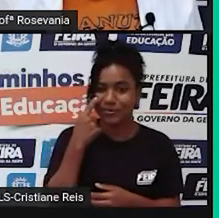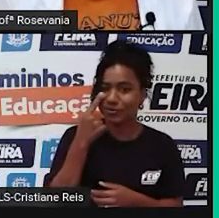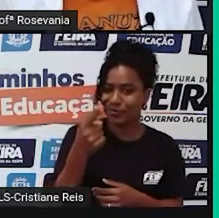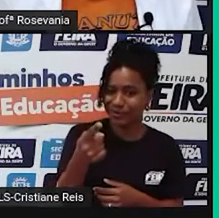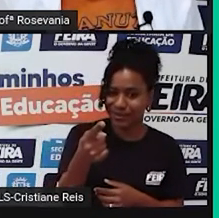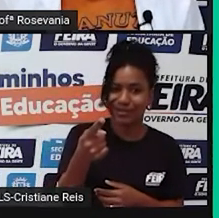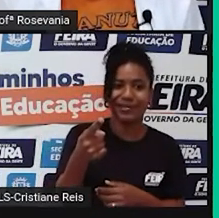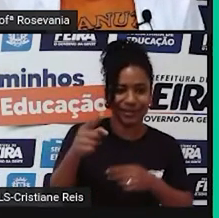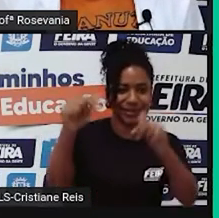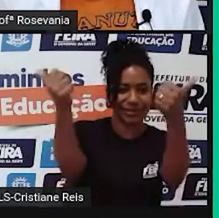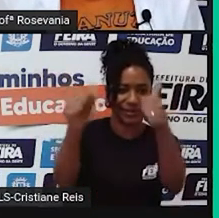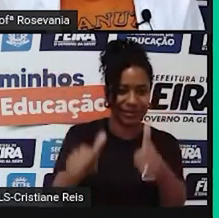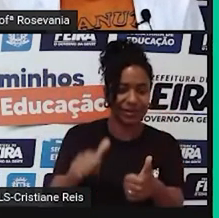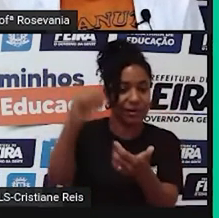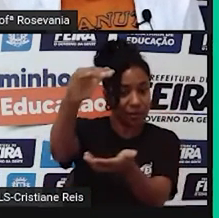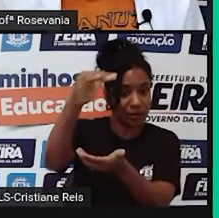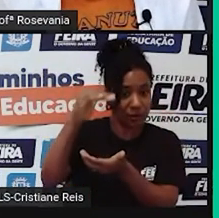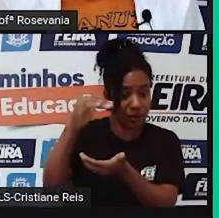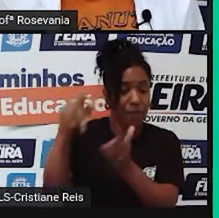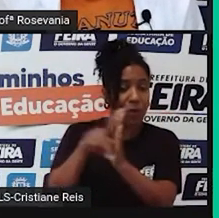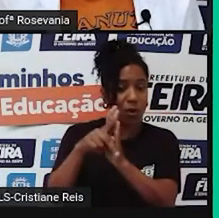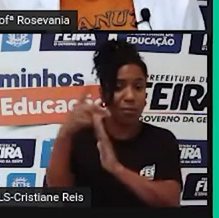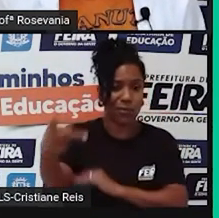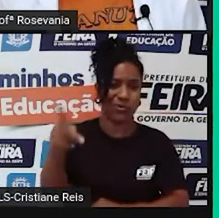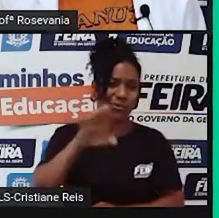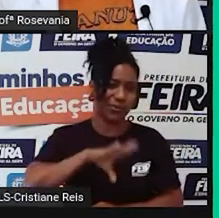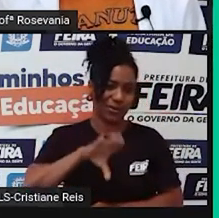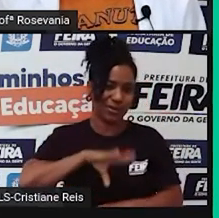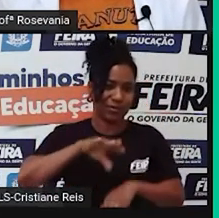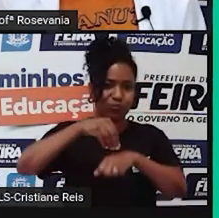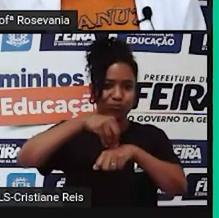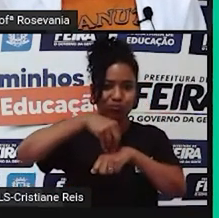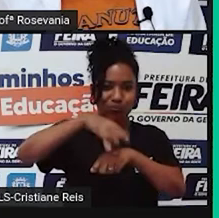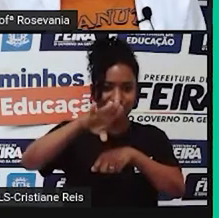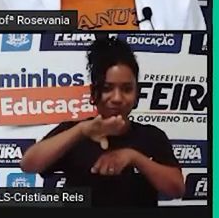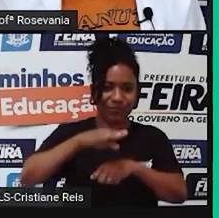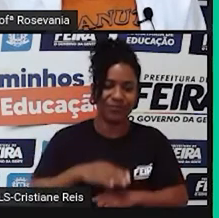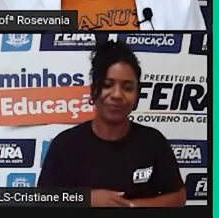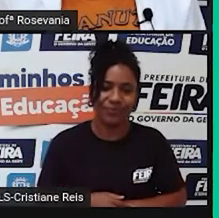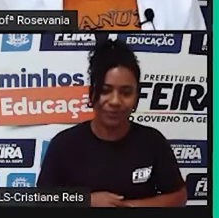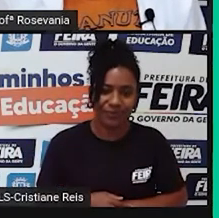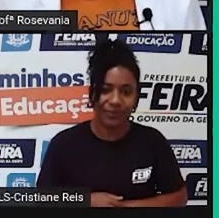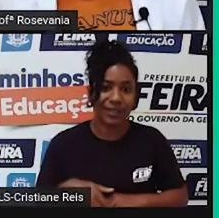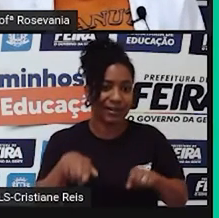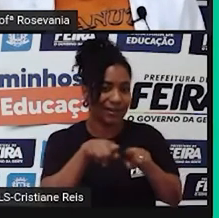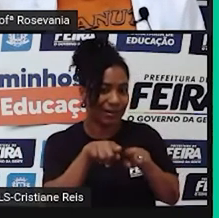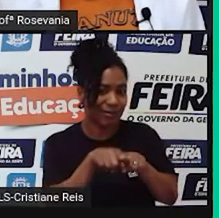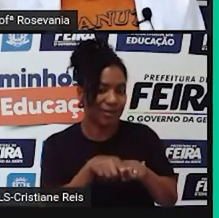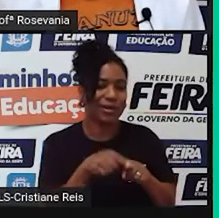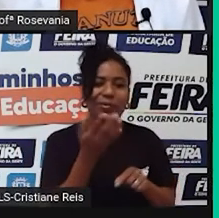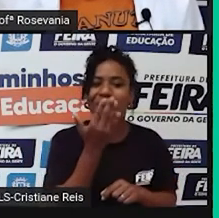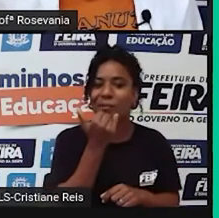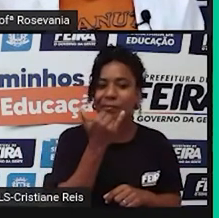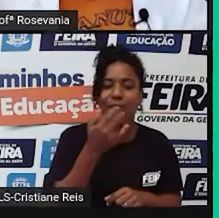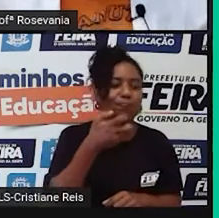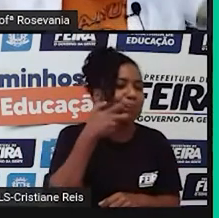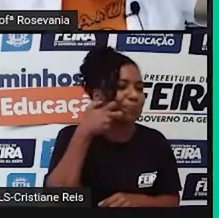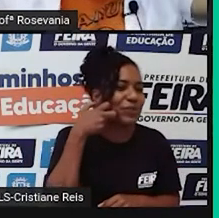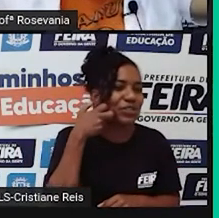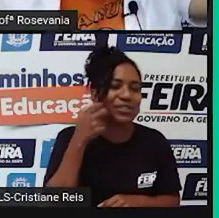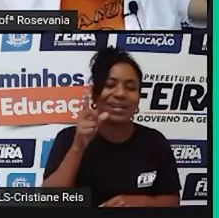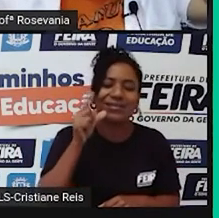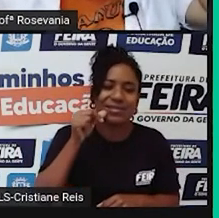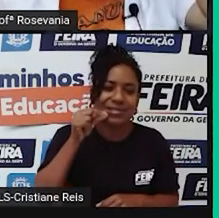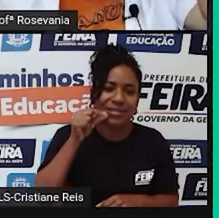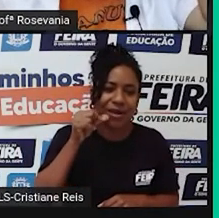também foi uma herança, né, em português, uma herança europeia, e o hábito, né, de comer bacalhau, principalmente, é